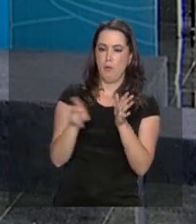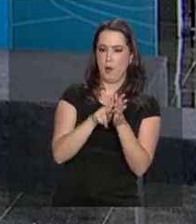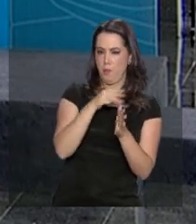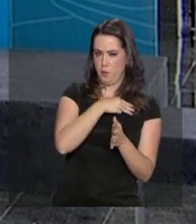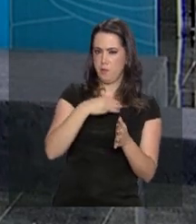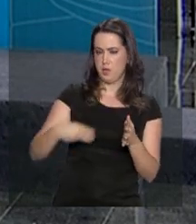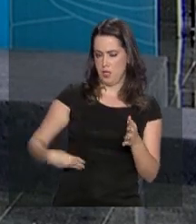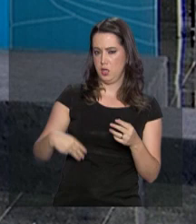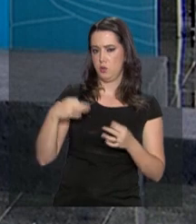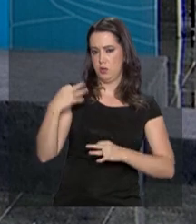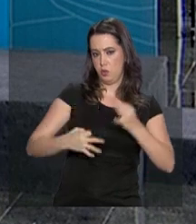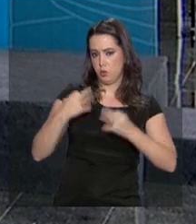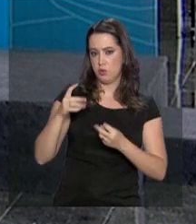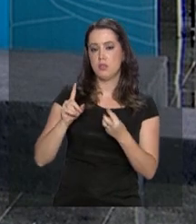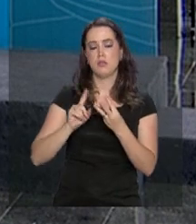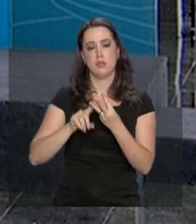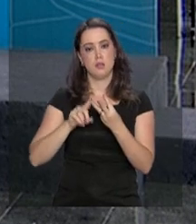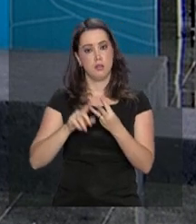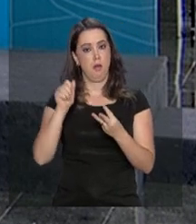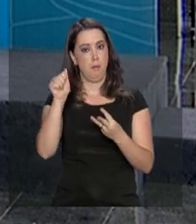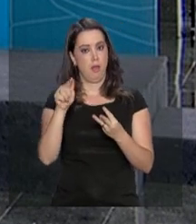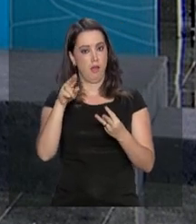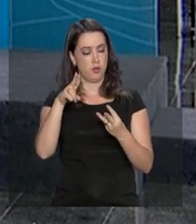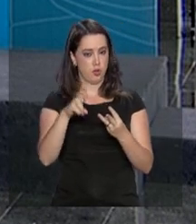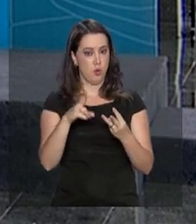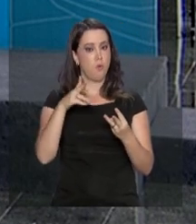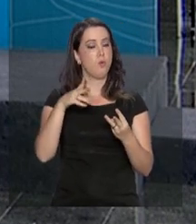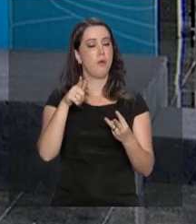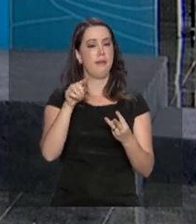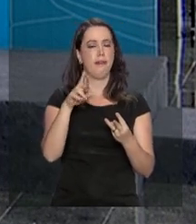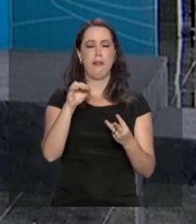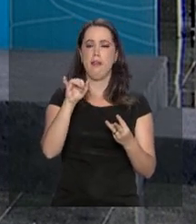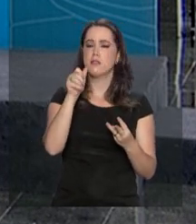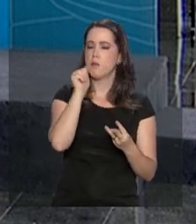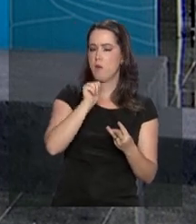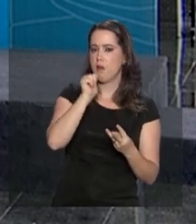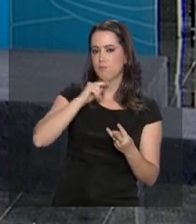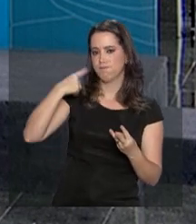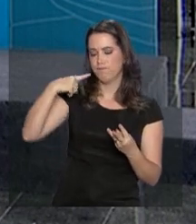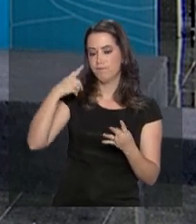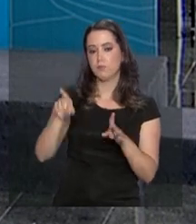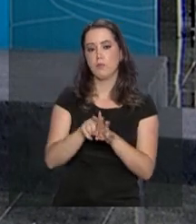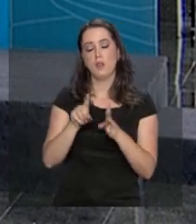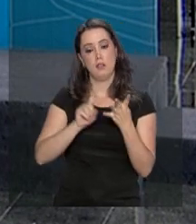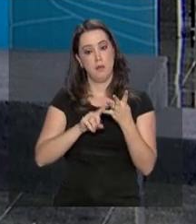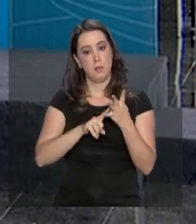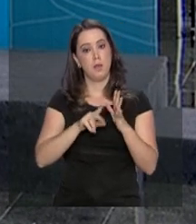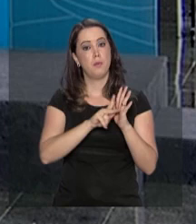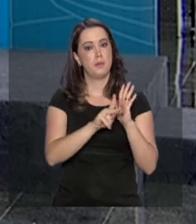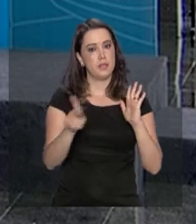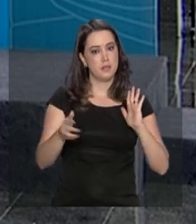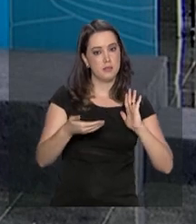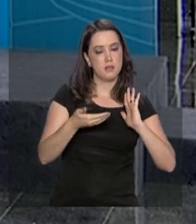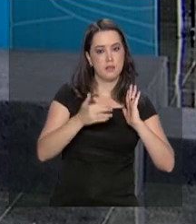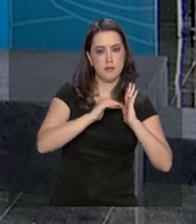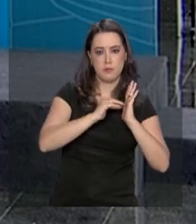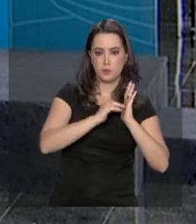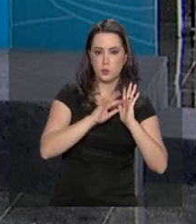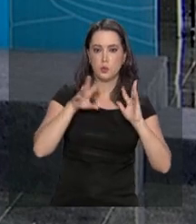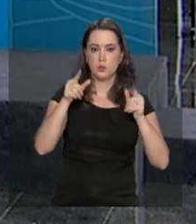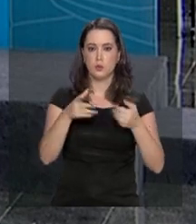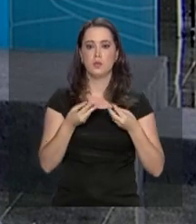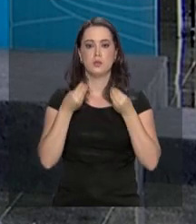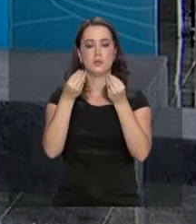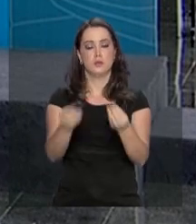Jardim, assim como a Advogada-Geral da União, Grace Mendonça, e o atual presidente do Senado, Eunício Oliveira. Todos eles receberam essa